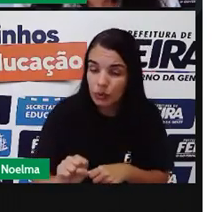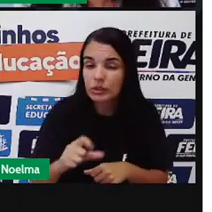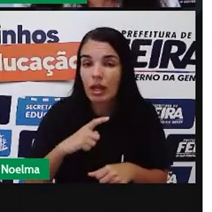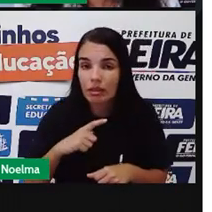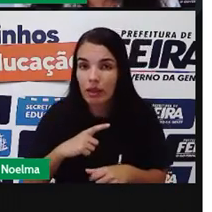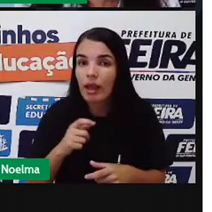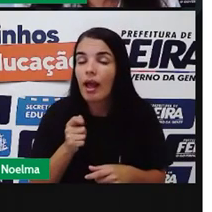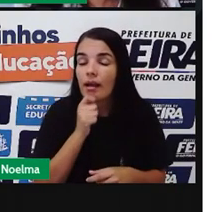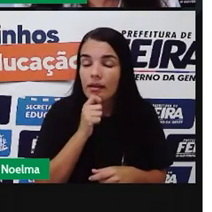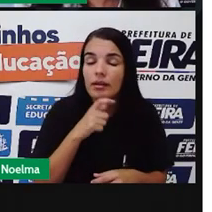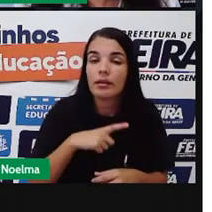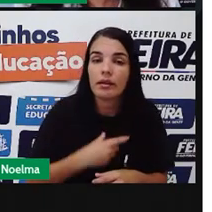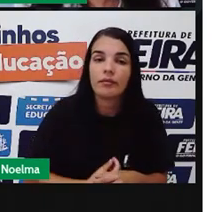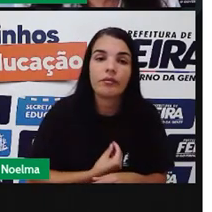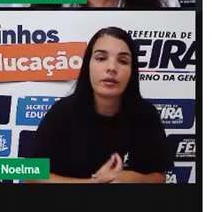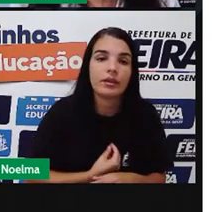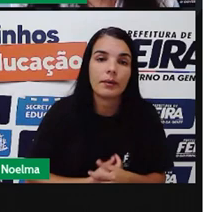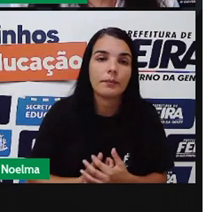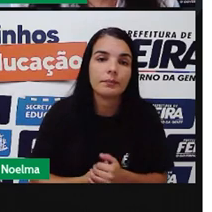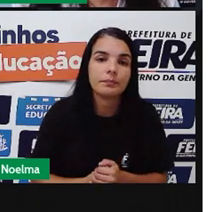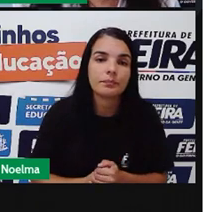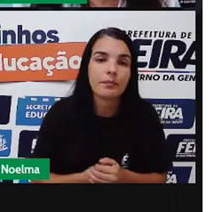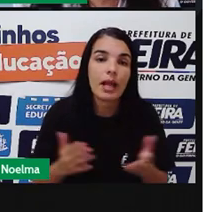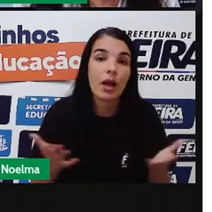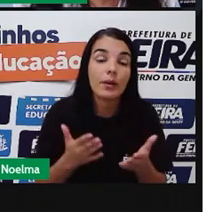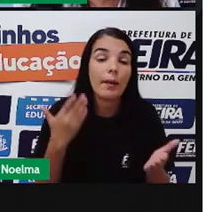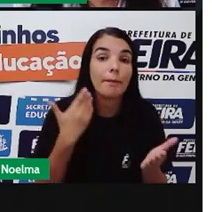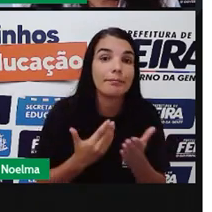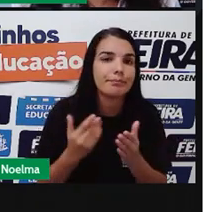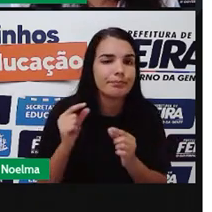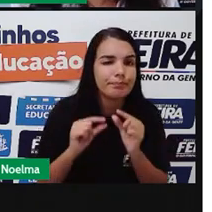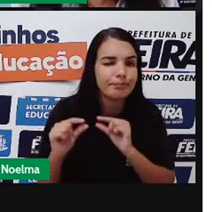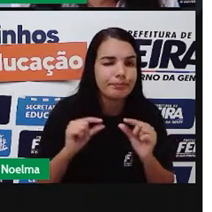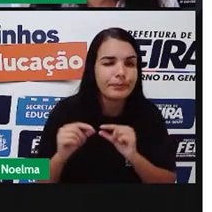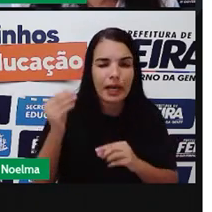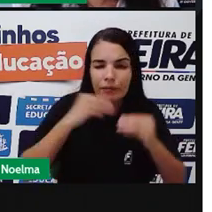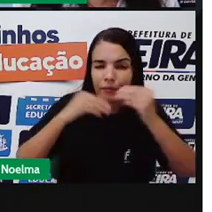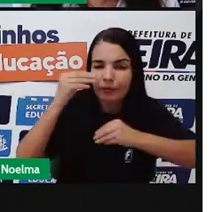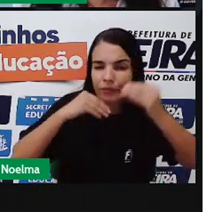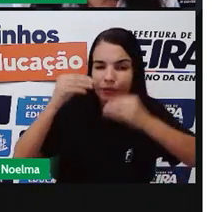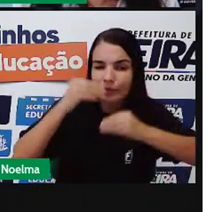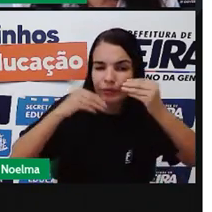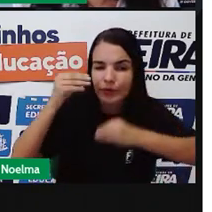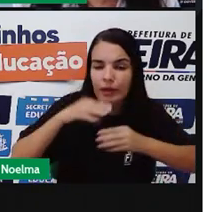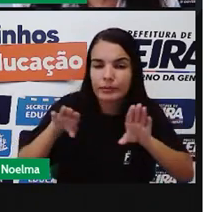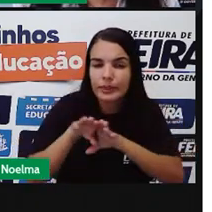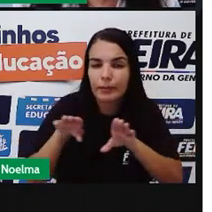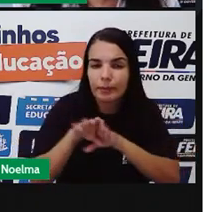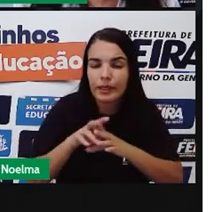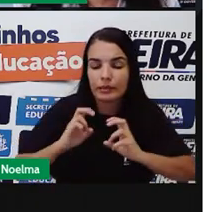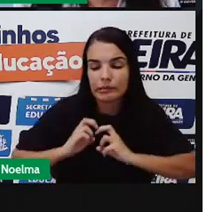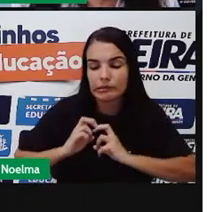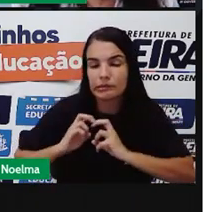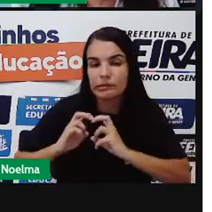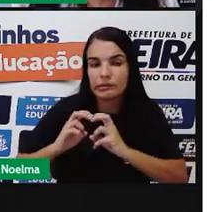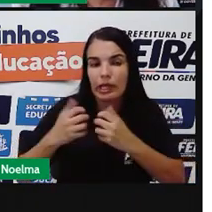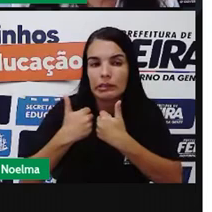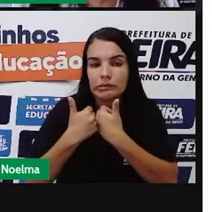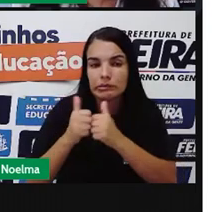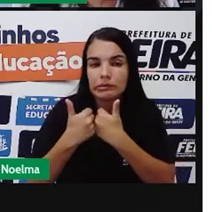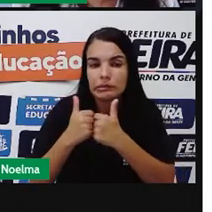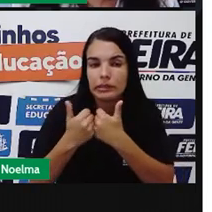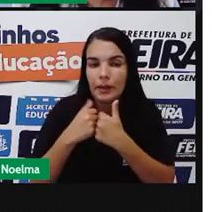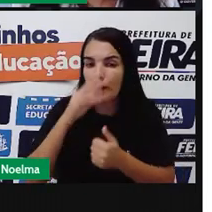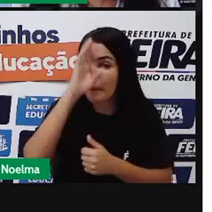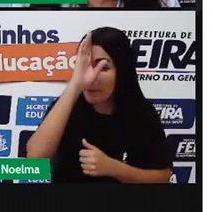gente ainda Tem alguma coisa Precariedade No transporte transporte público Também Nós passamos Por essa